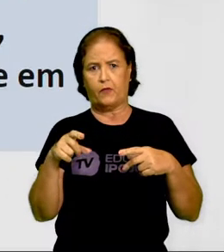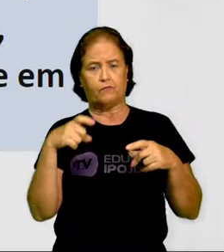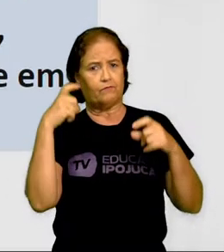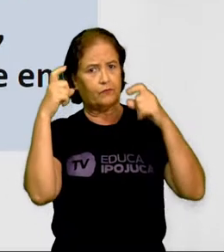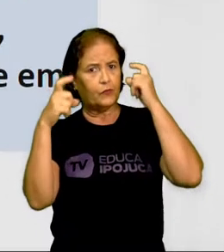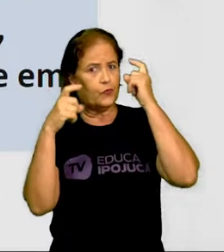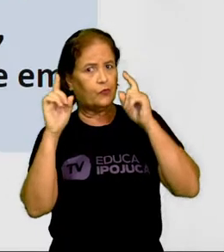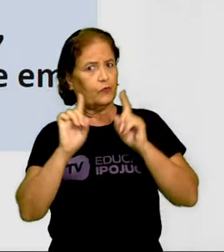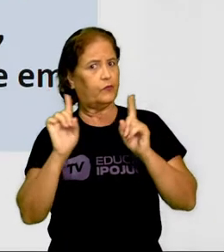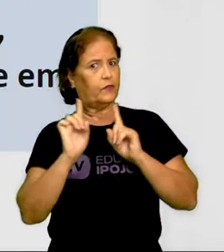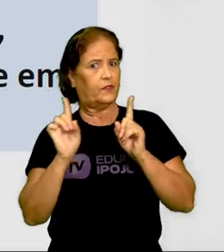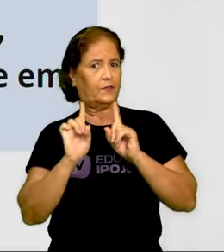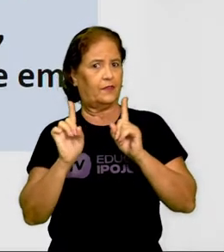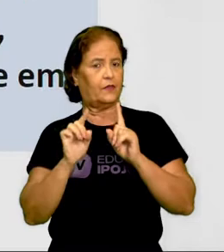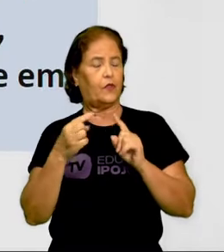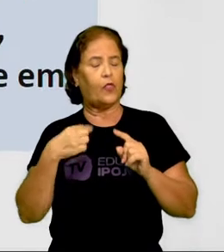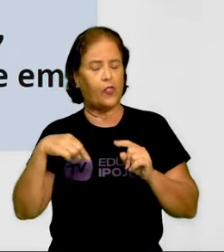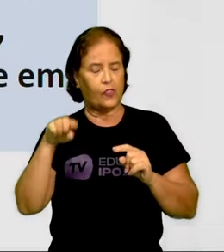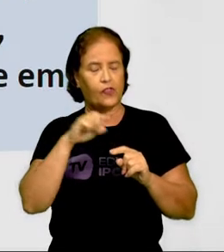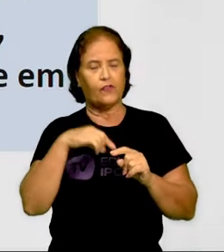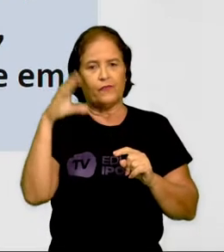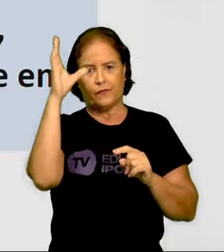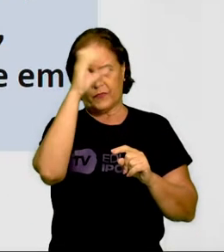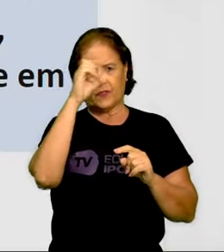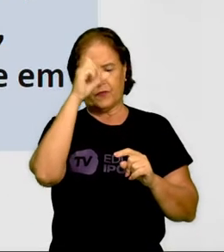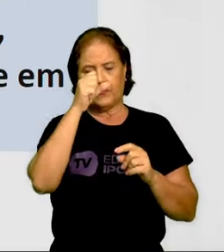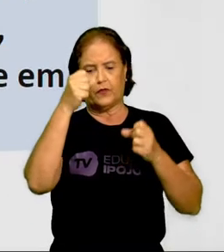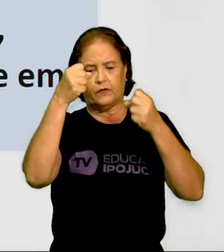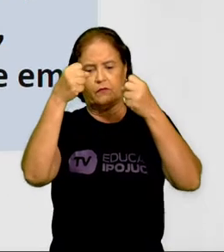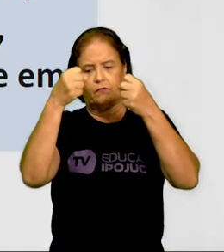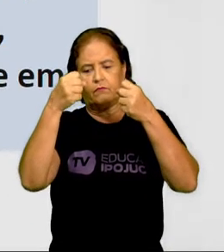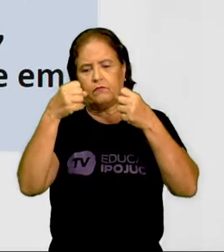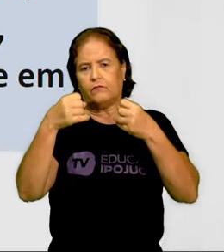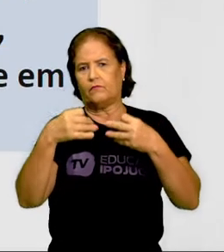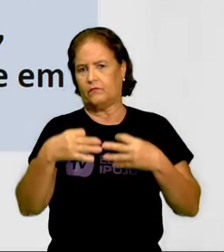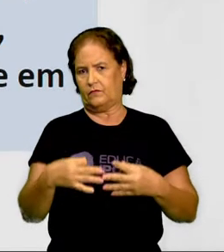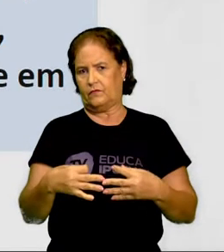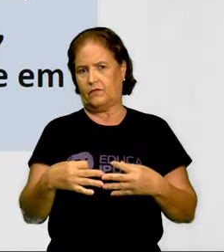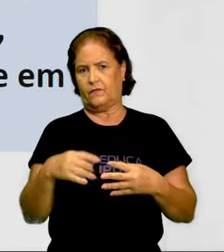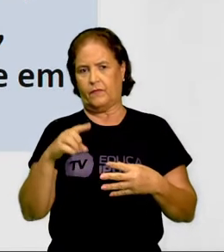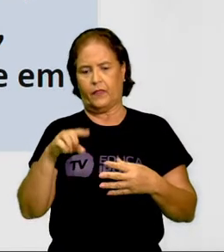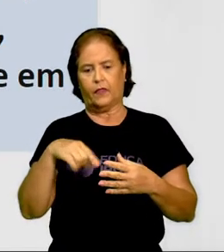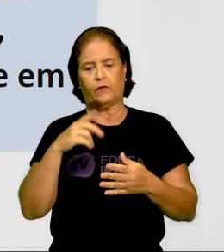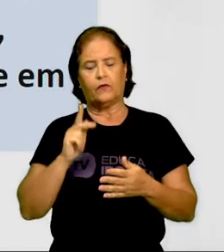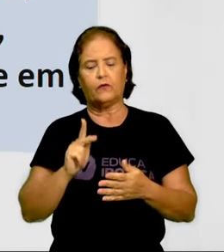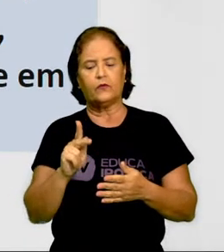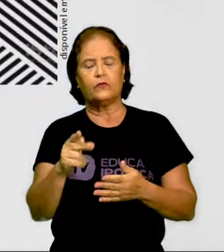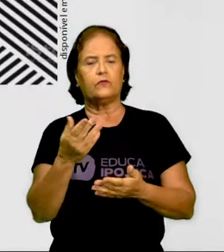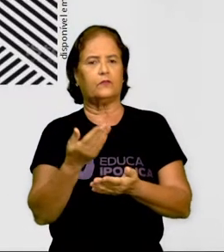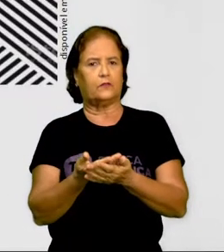que nós vamos aprender tudo detalhadamente na sequência da aula.